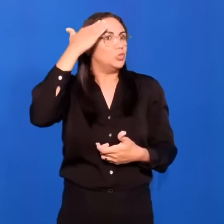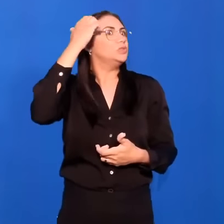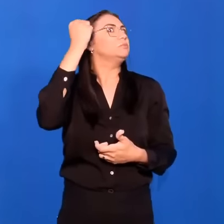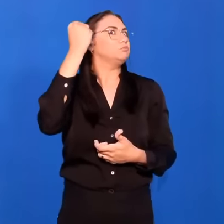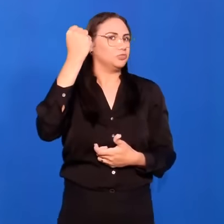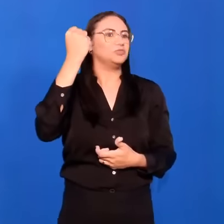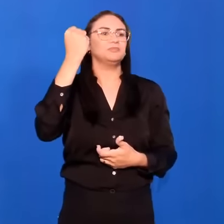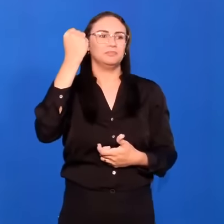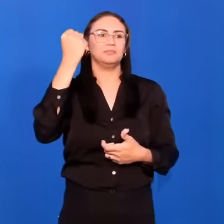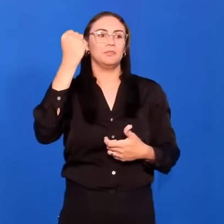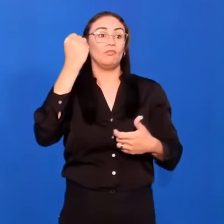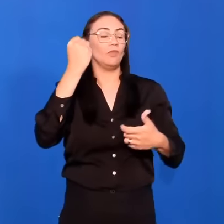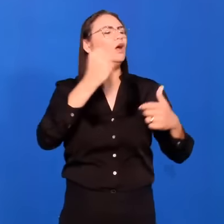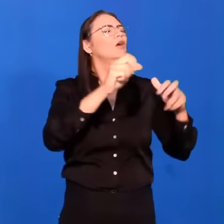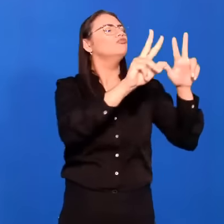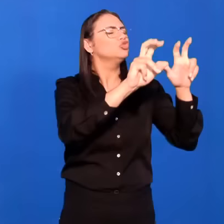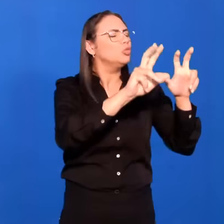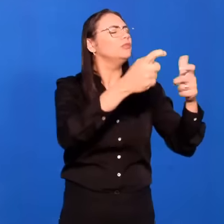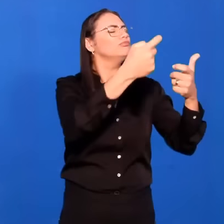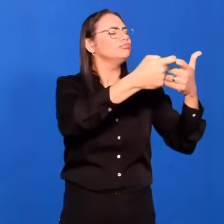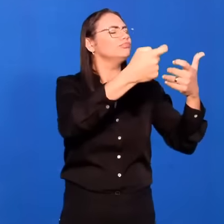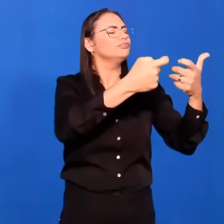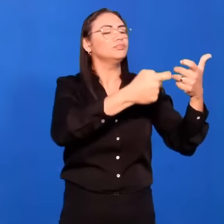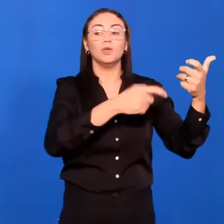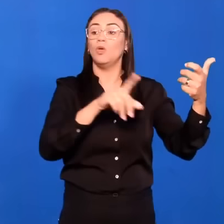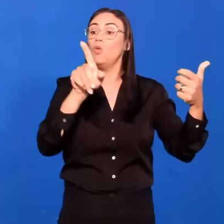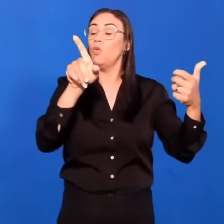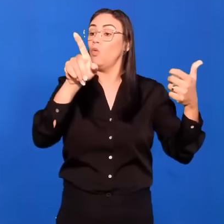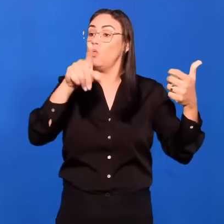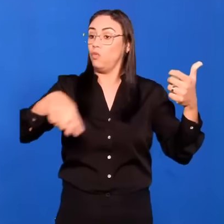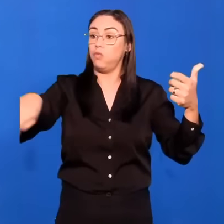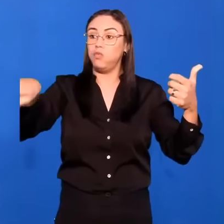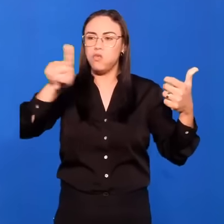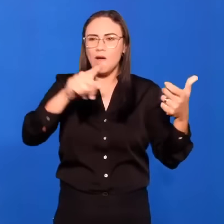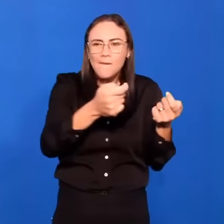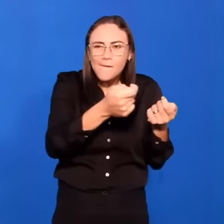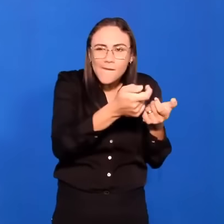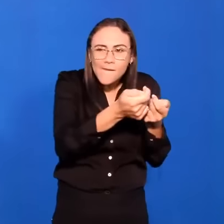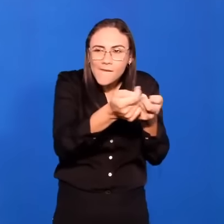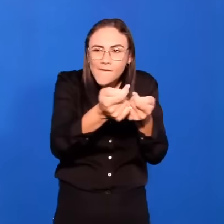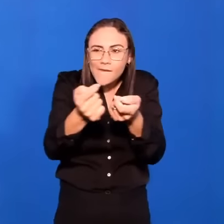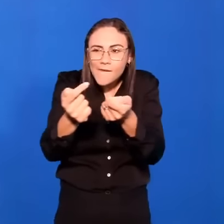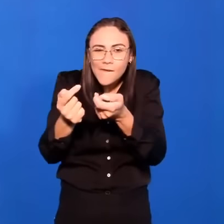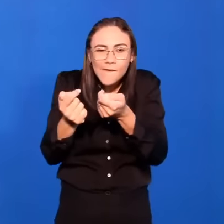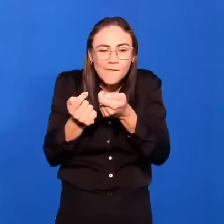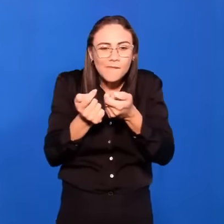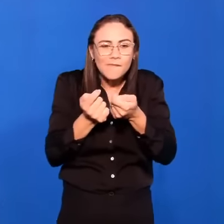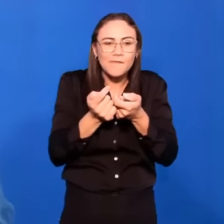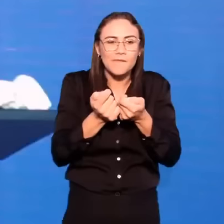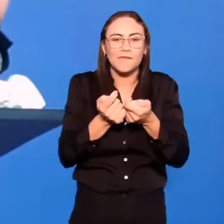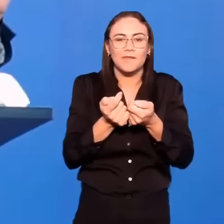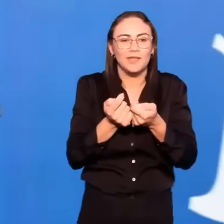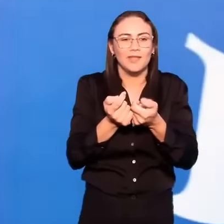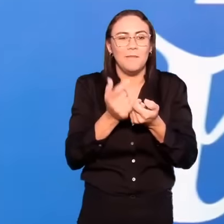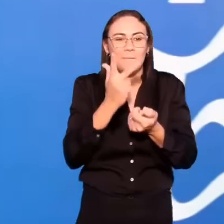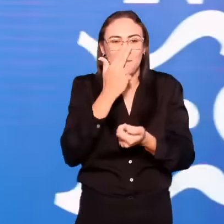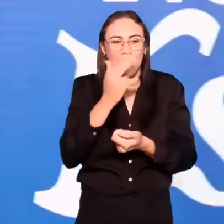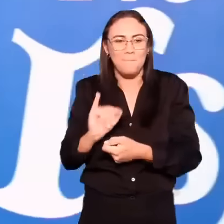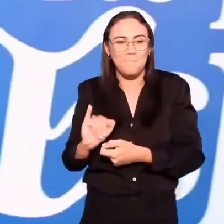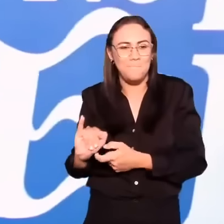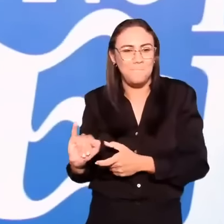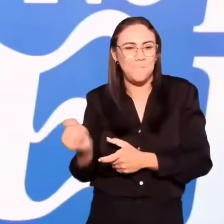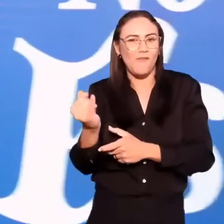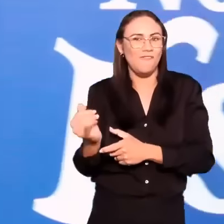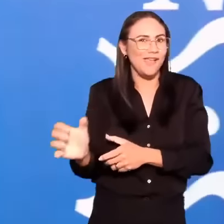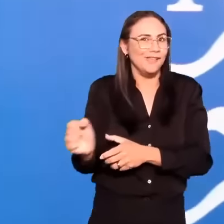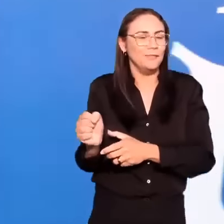sexualidade, ninguém engane o outro na tentativa de tirar proveito sexual. Crentes dentro